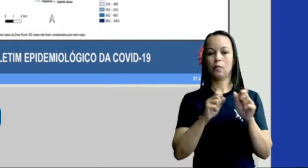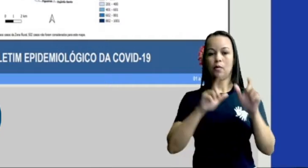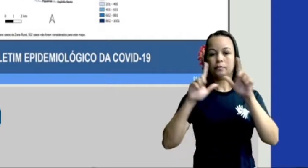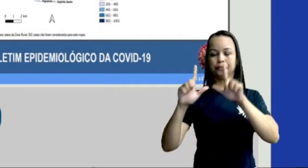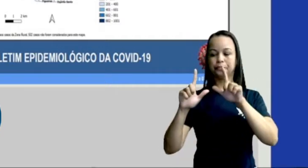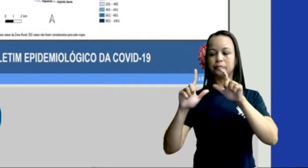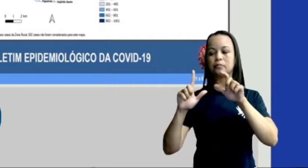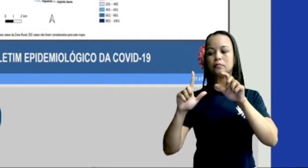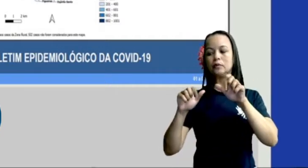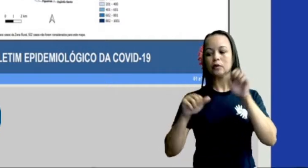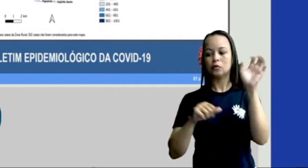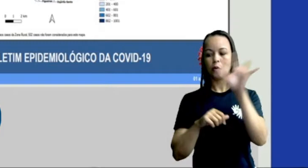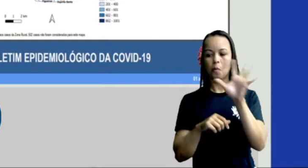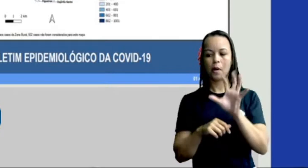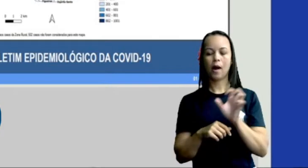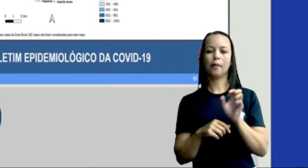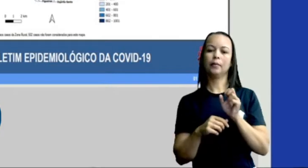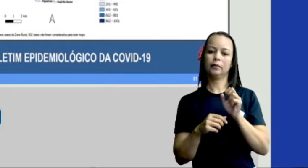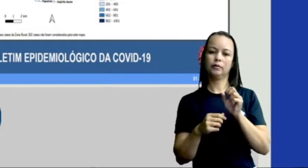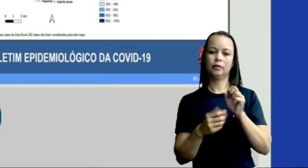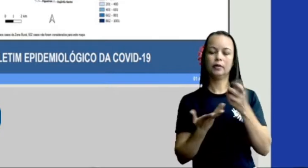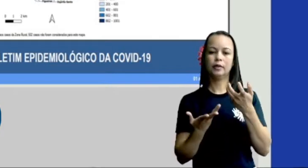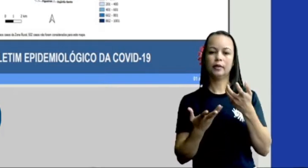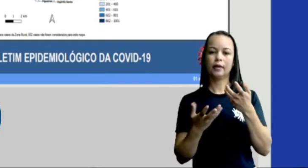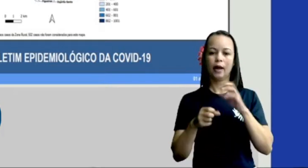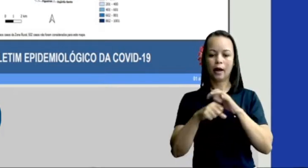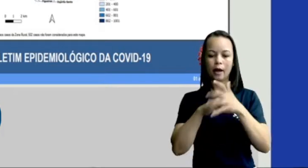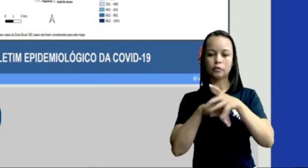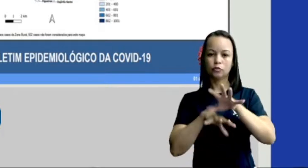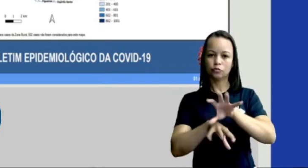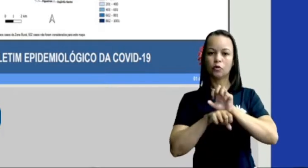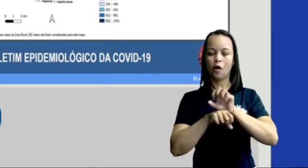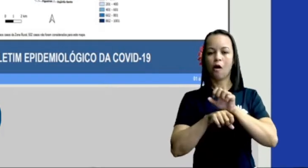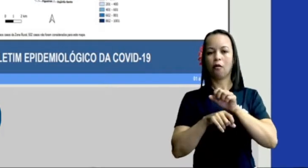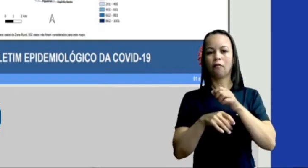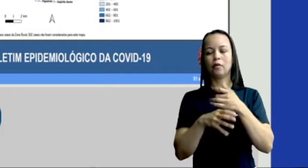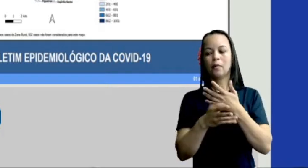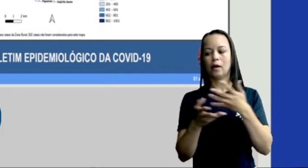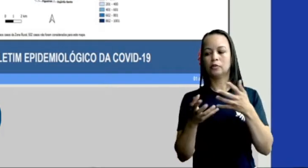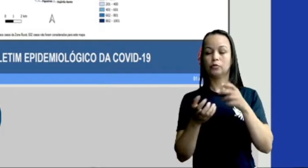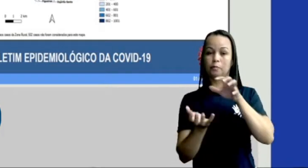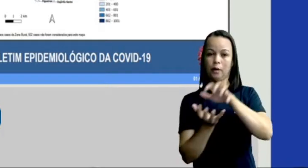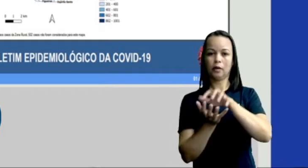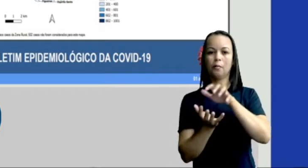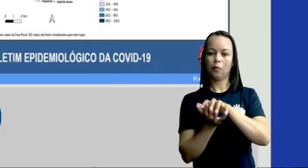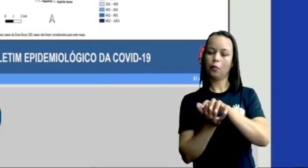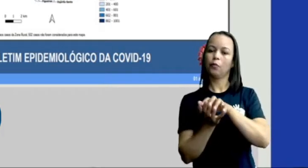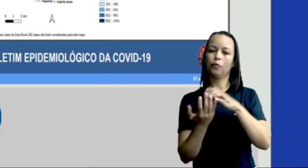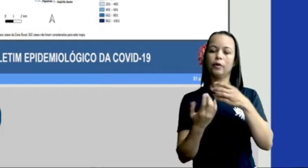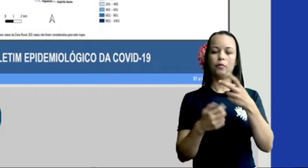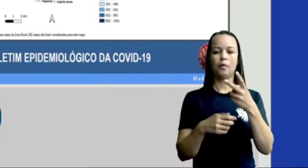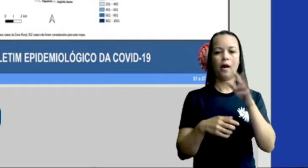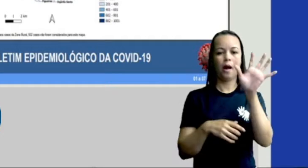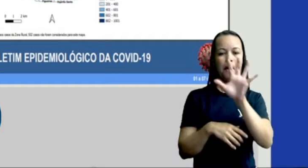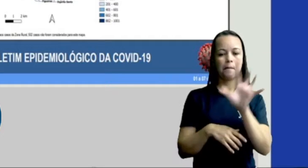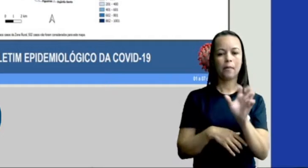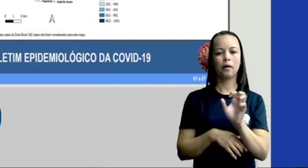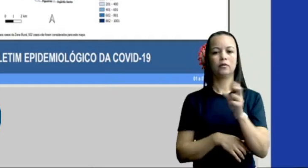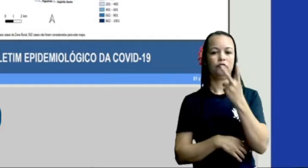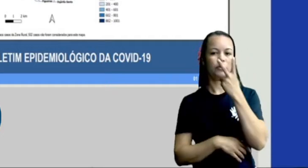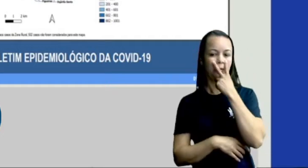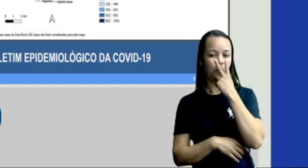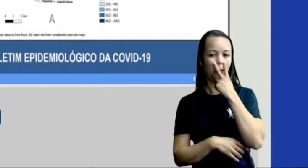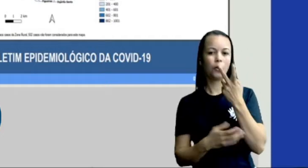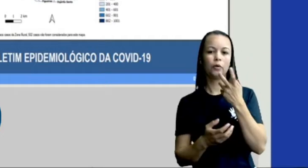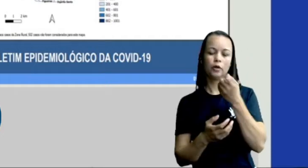né, do Brasil, né, de casos confirmados, aí de Pernambuco, e aqui o mapa de Vitória, né, que mostra